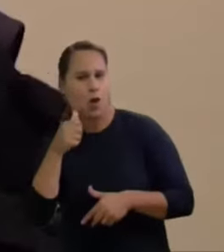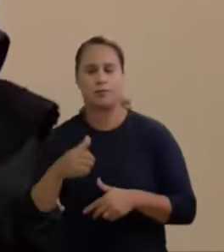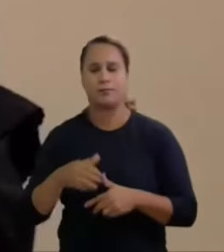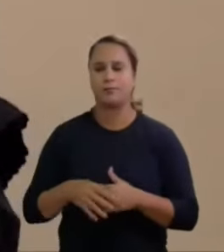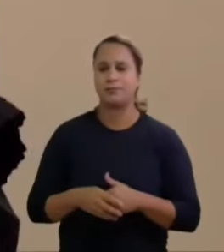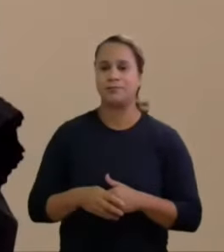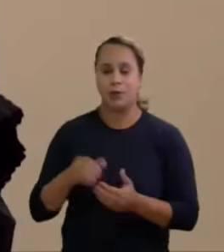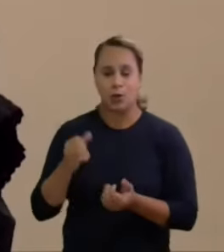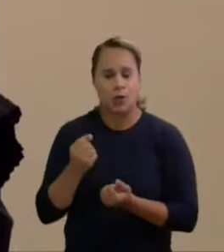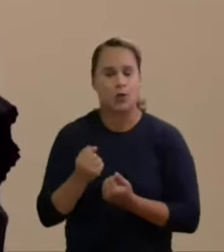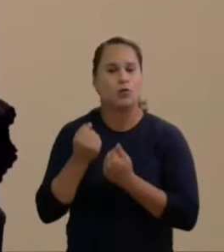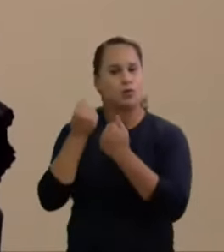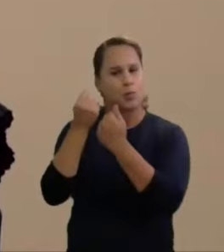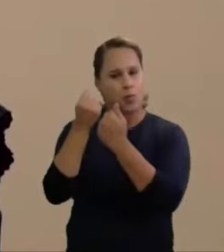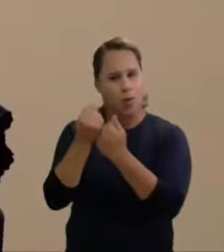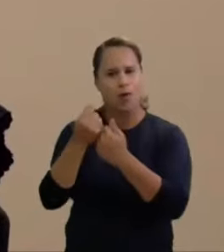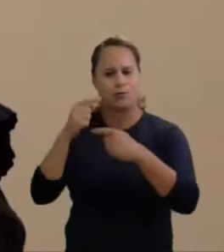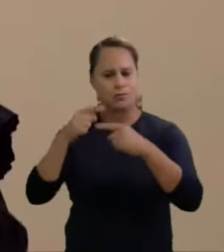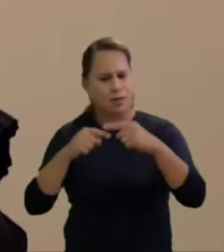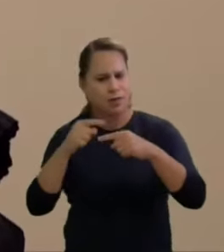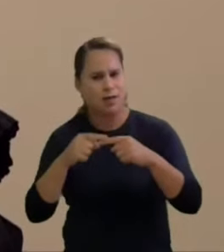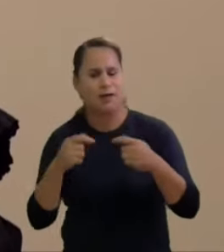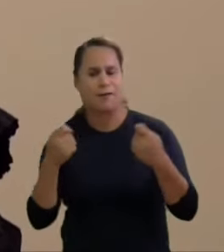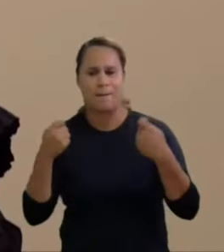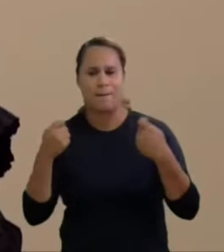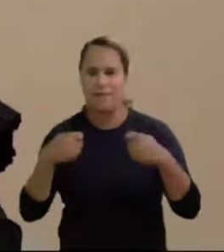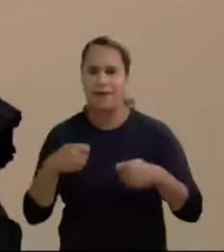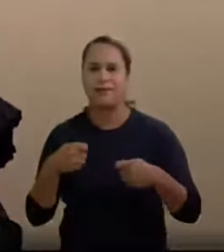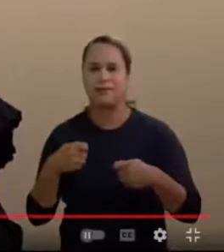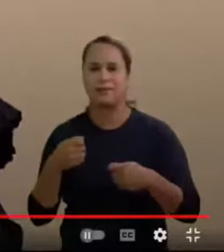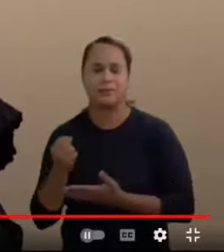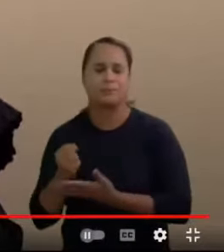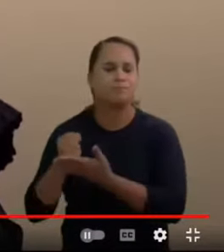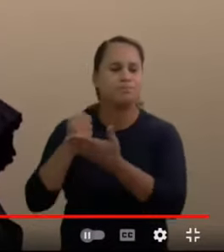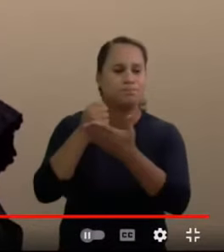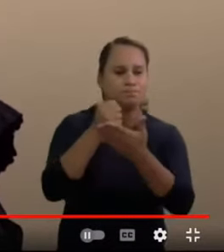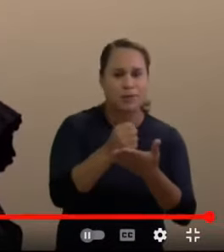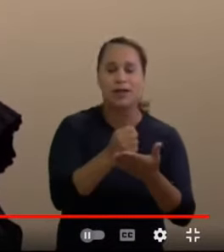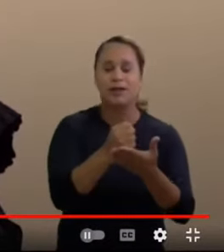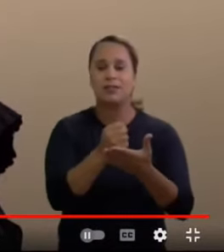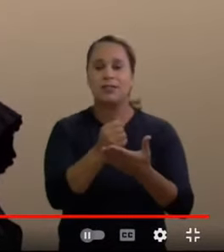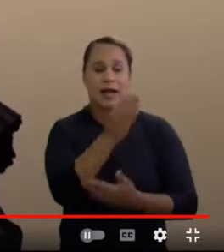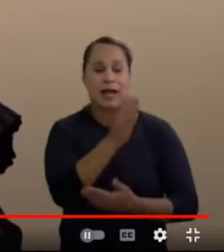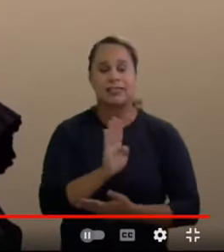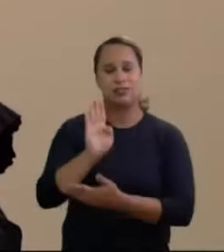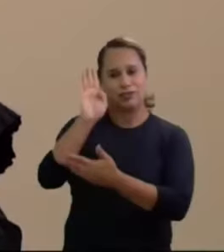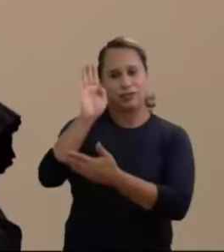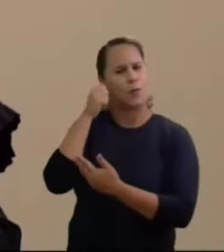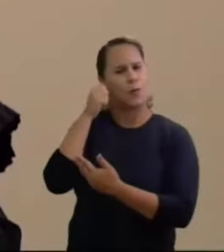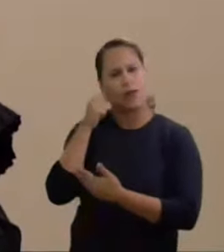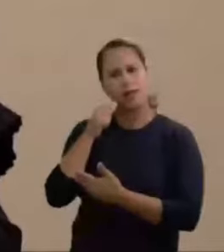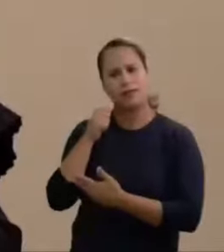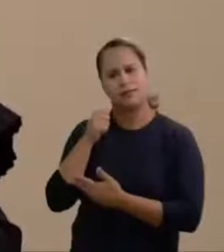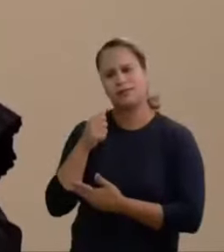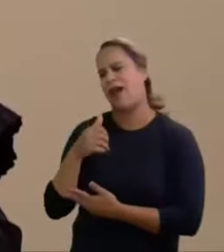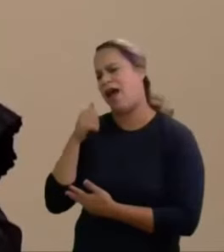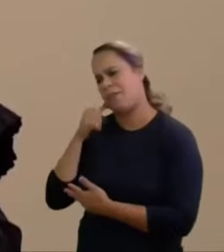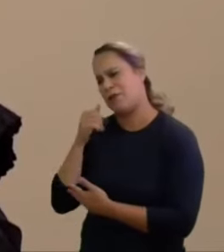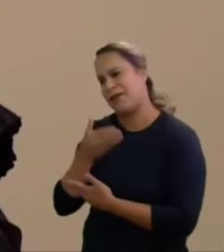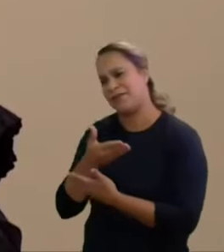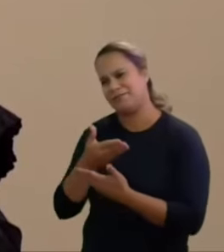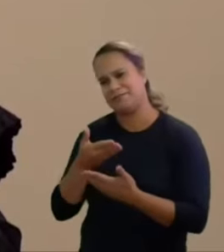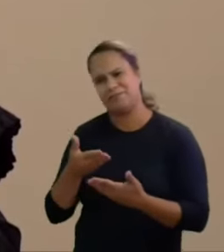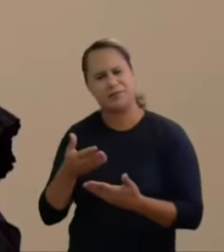suporte e o material necessário a viabilizar suas candidaturas. E as mulheres, por favor, não aceitem emprestar seus nomes para